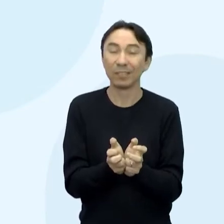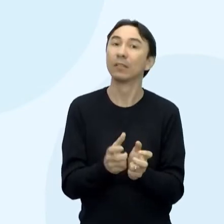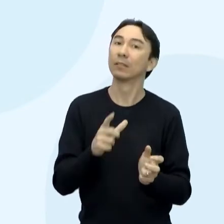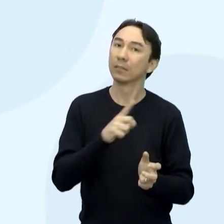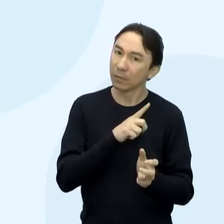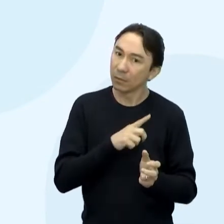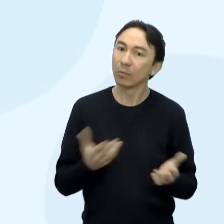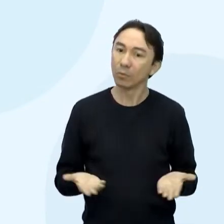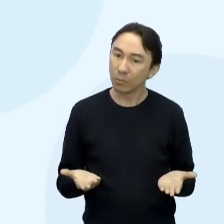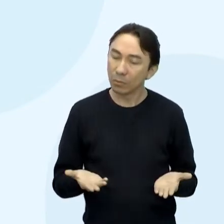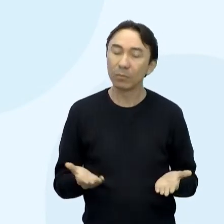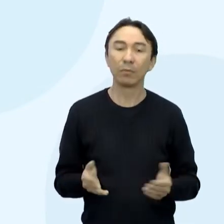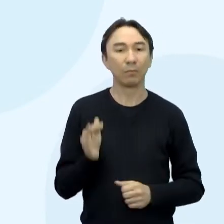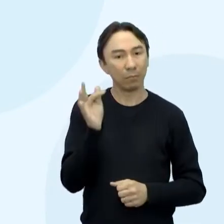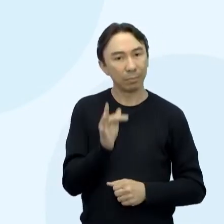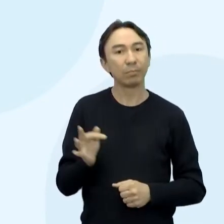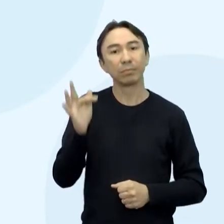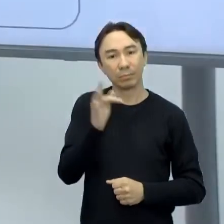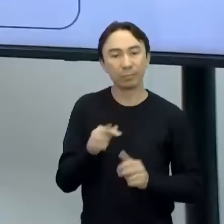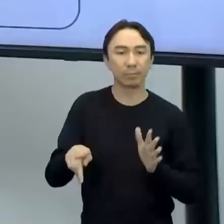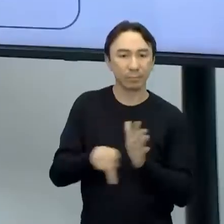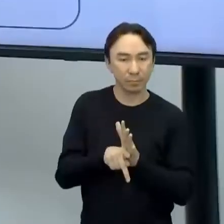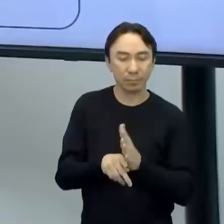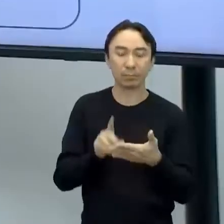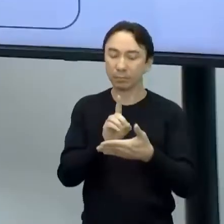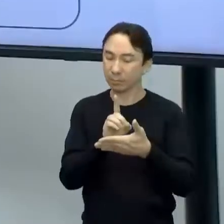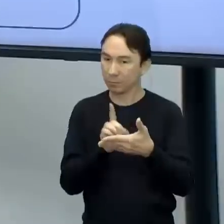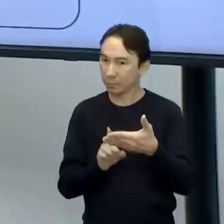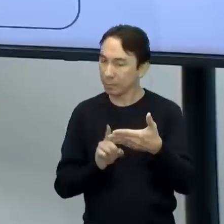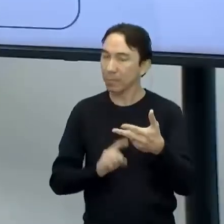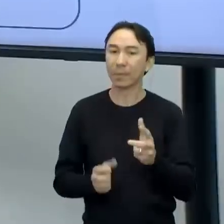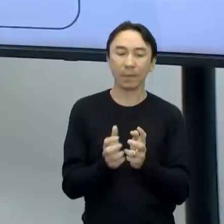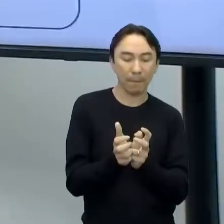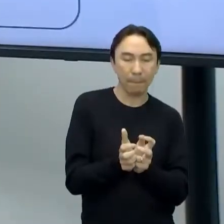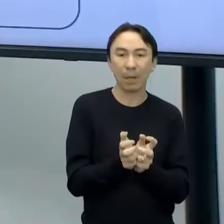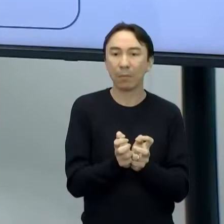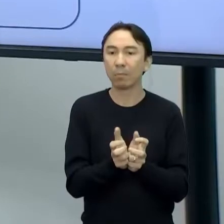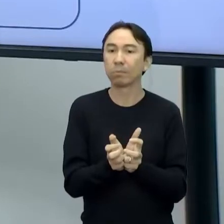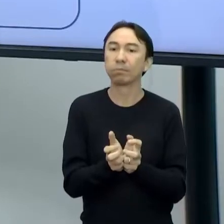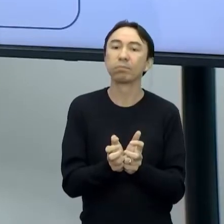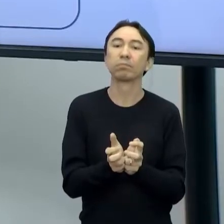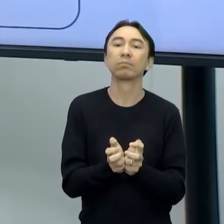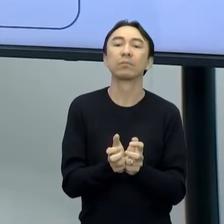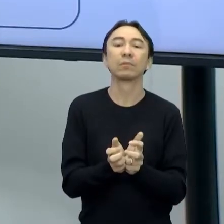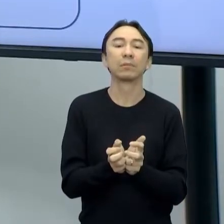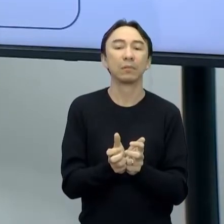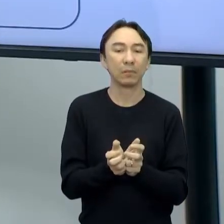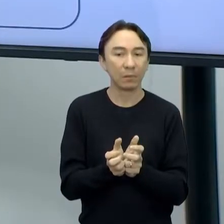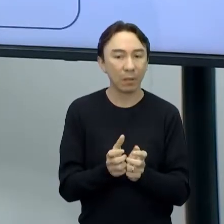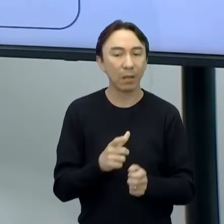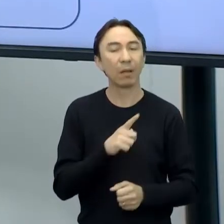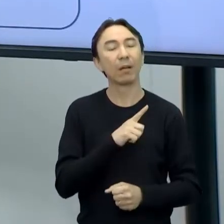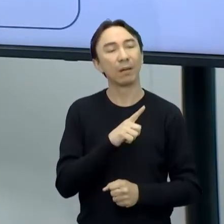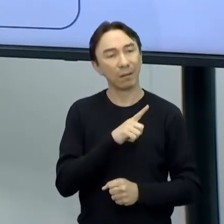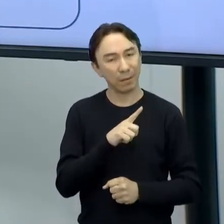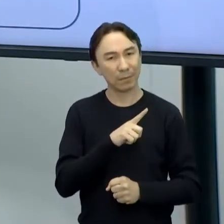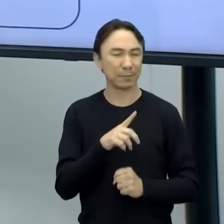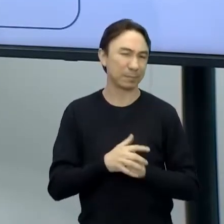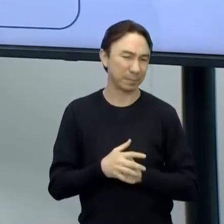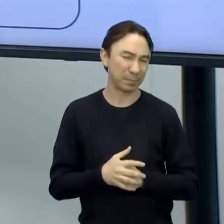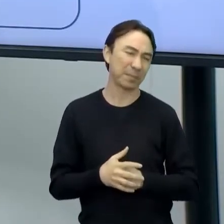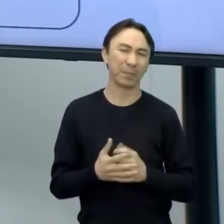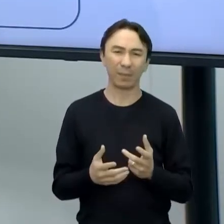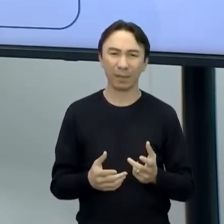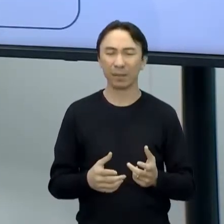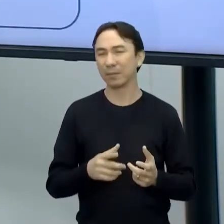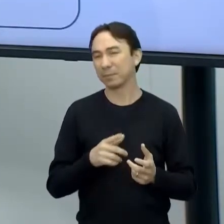especificamente aí de design de jogos. Eu conheço alguns designs de jogos. Eles são, eles se